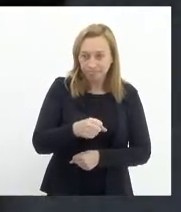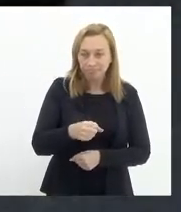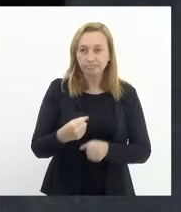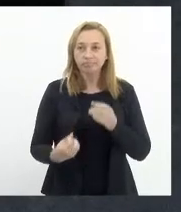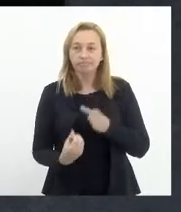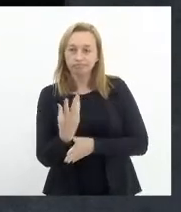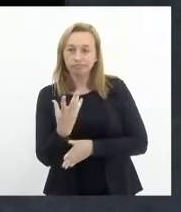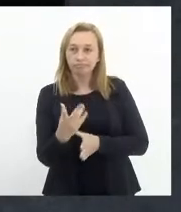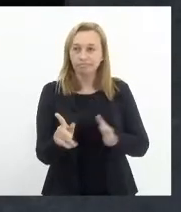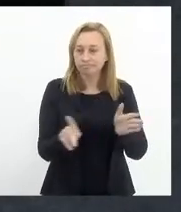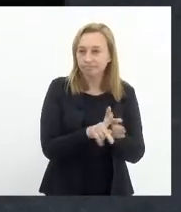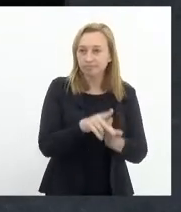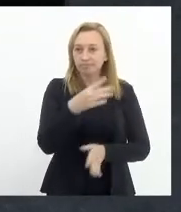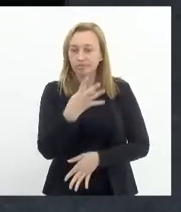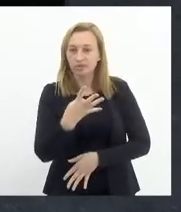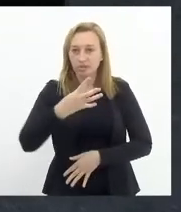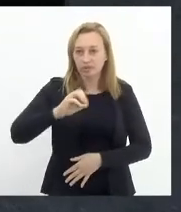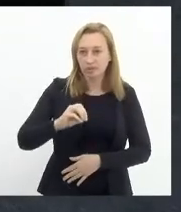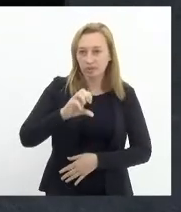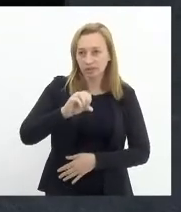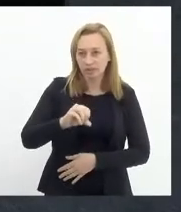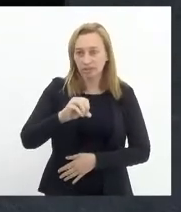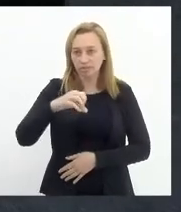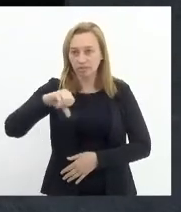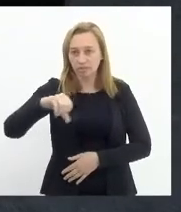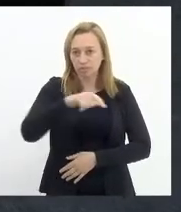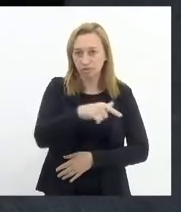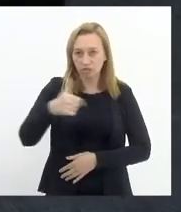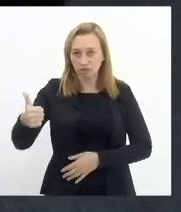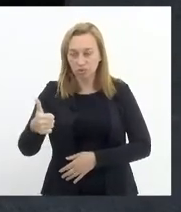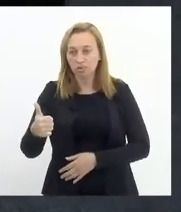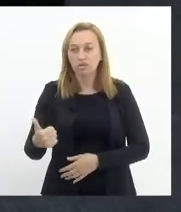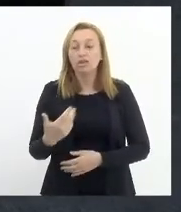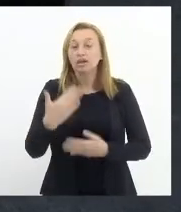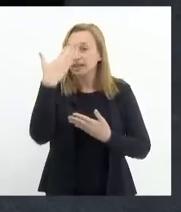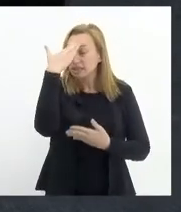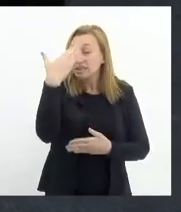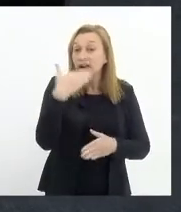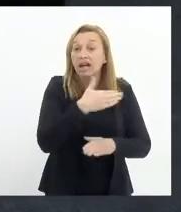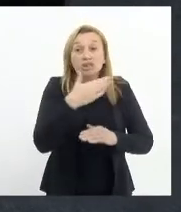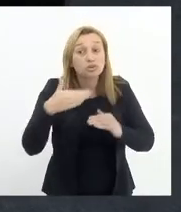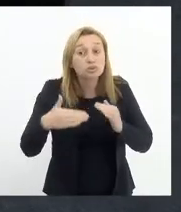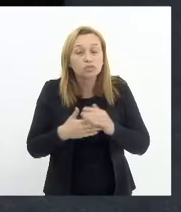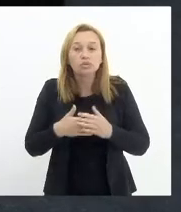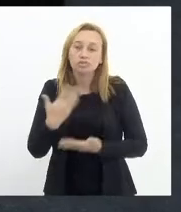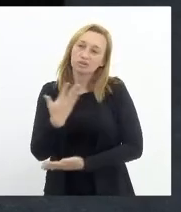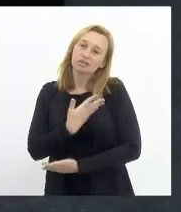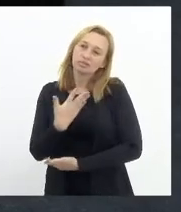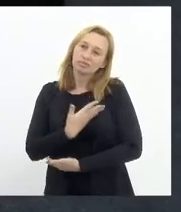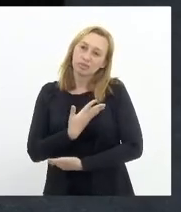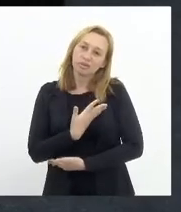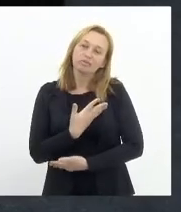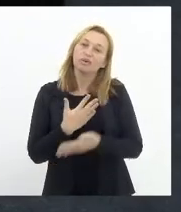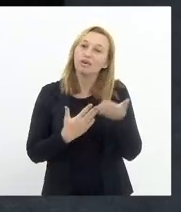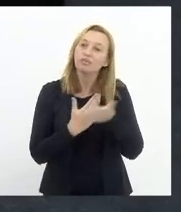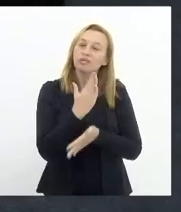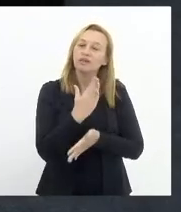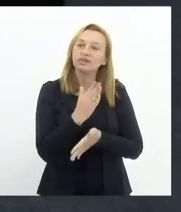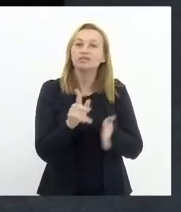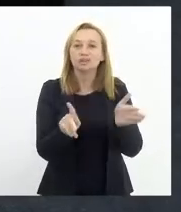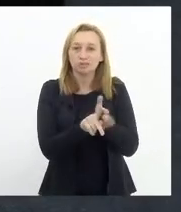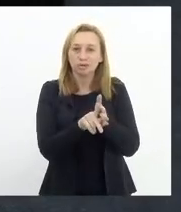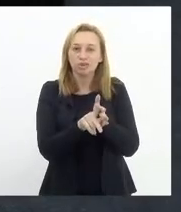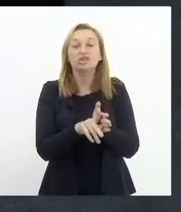do projeto 4009-2021, agradecer a todos os meus pares pela aprovação desse